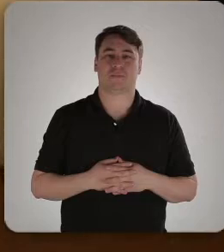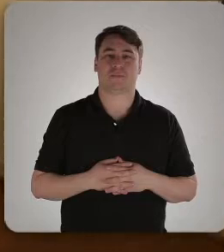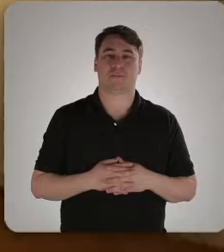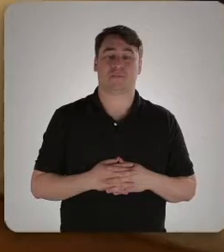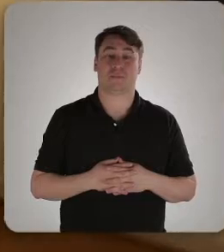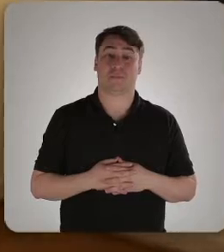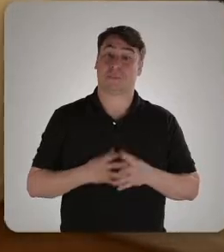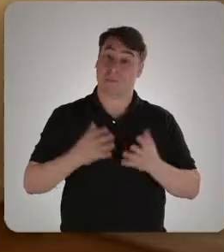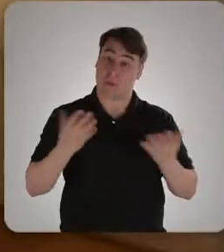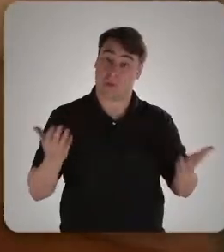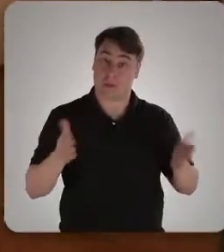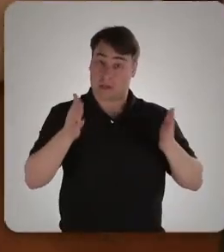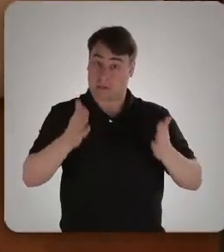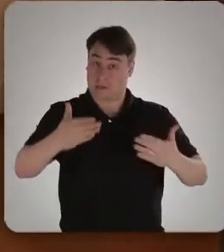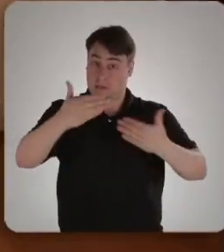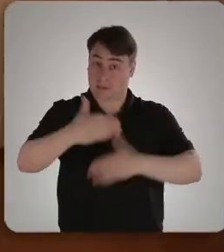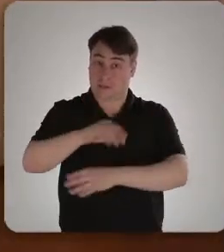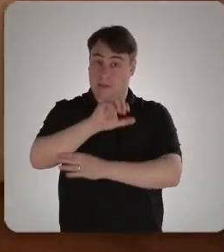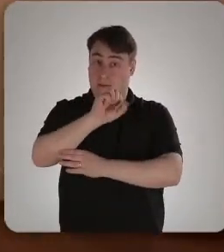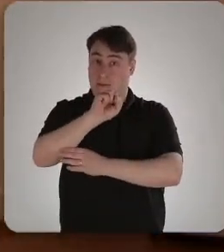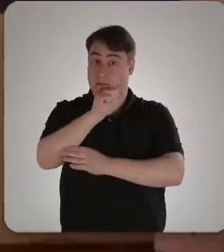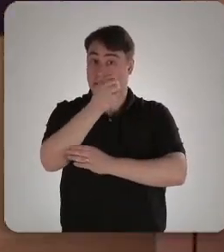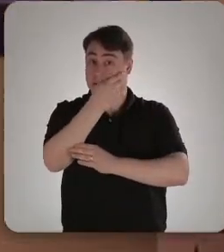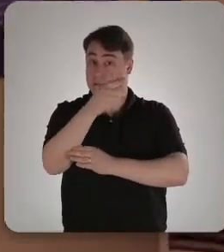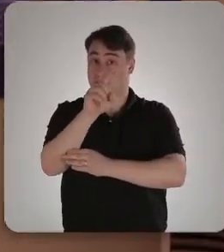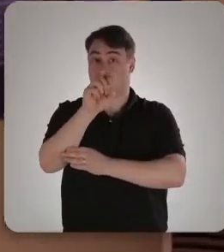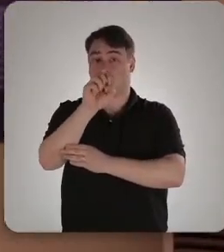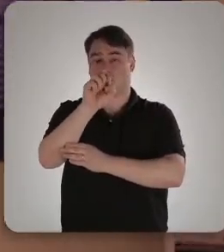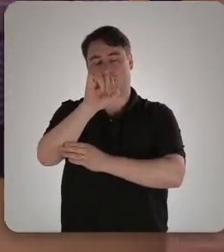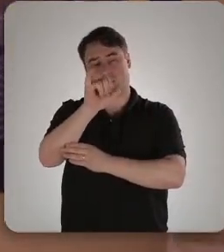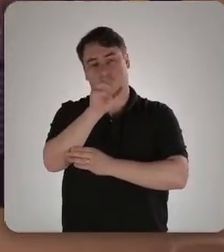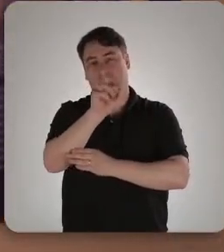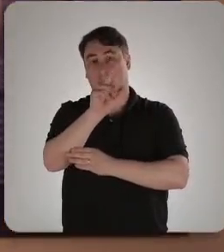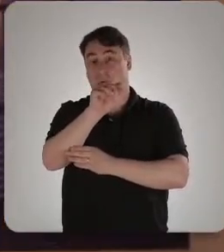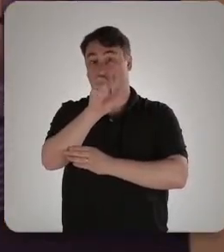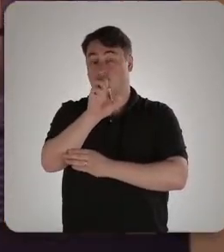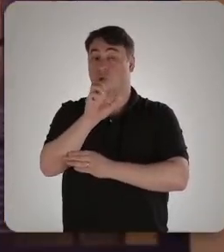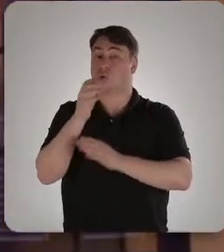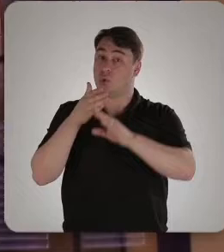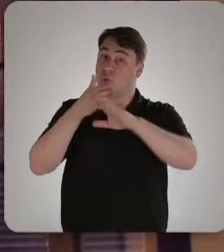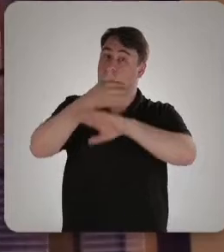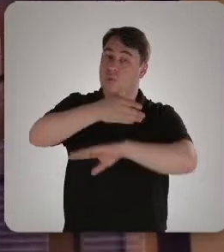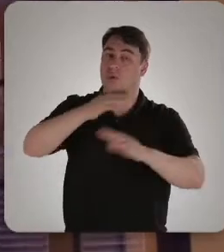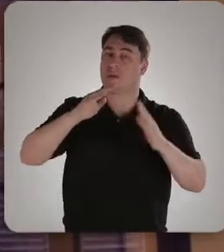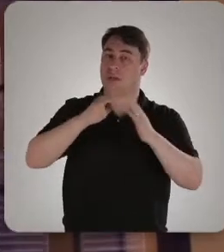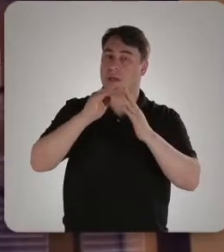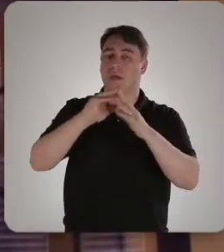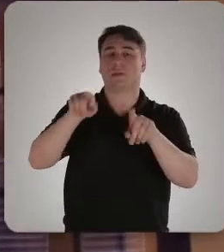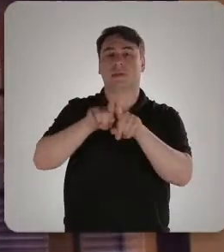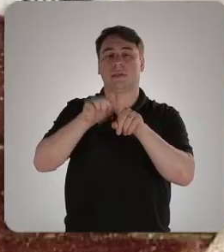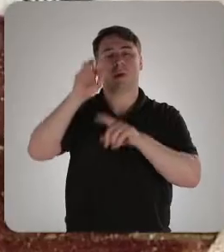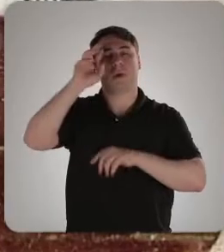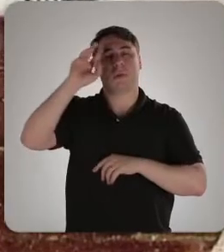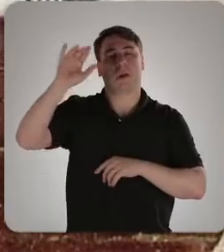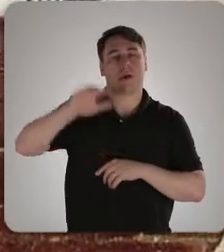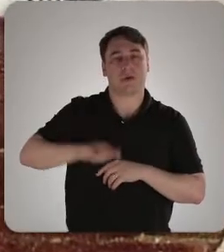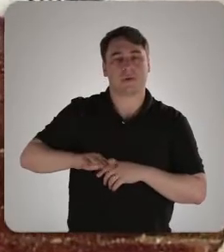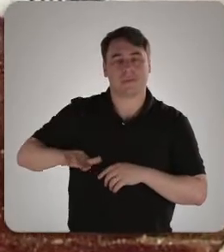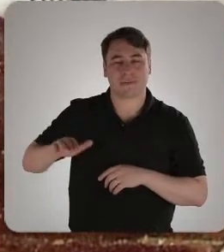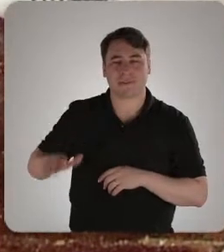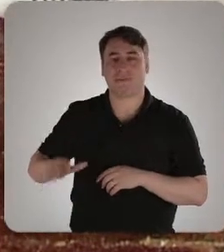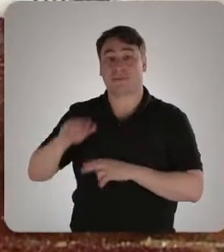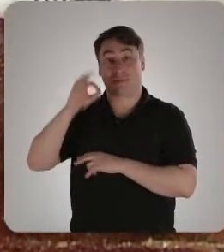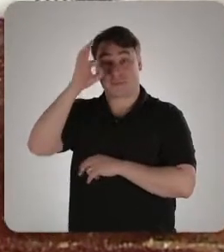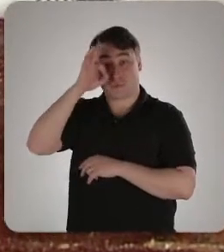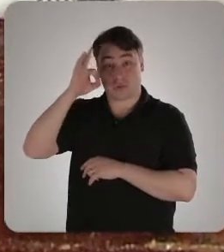É pela sala São Jorge que a gente entra na casa e na imaginação do menino Portinari, que nas noites